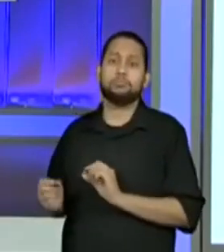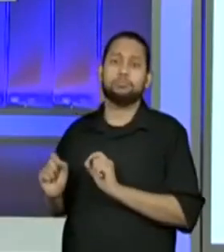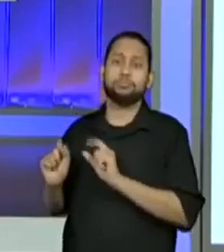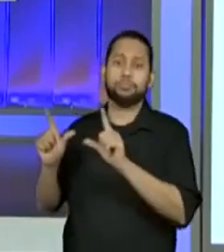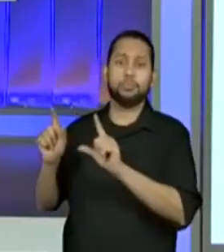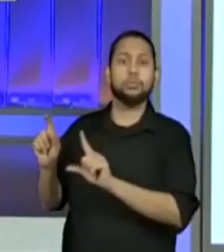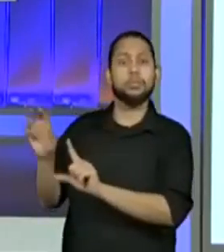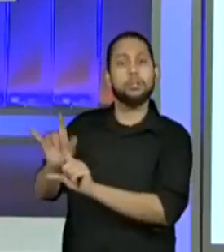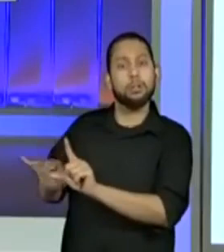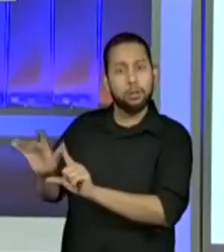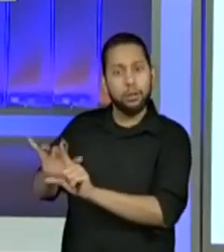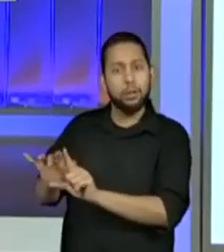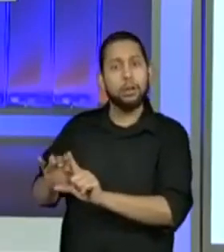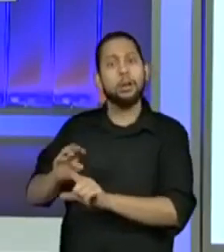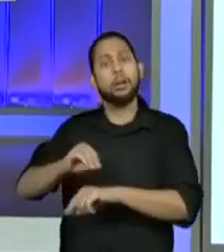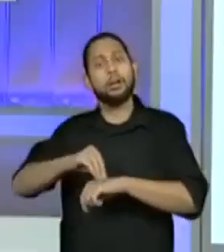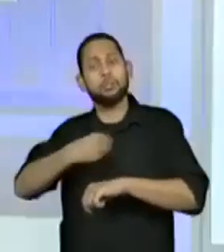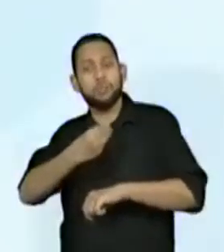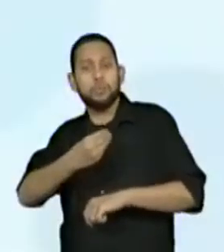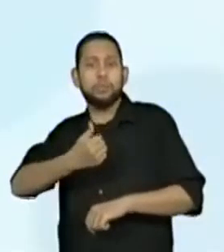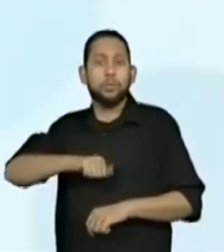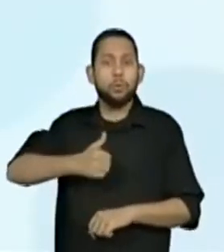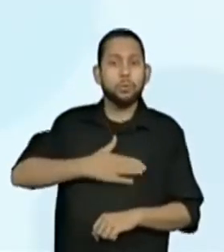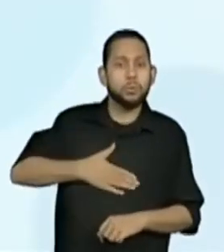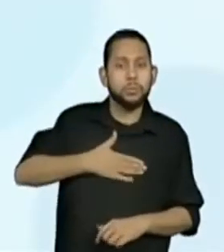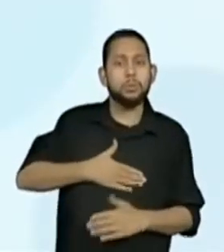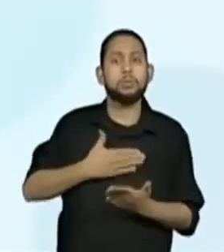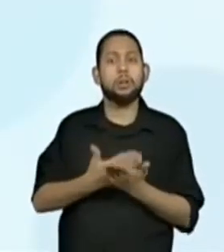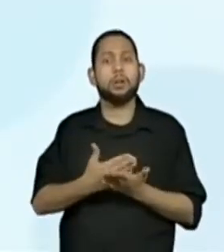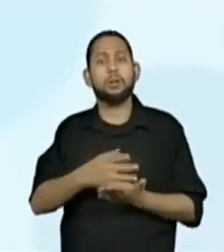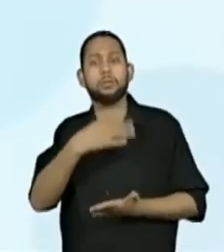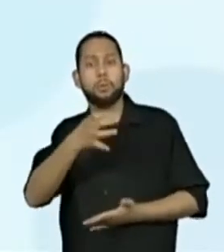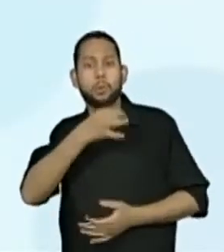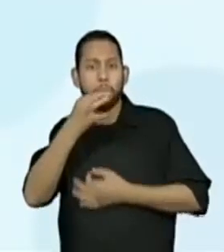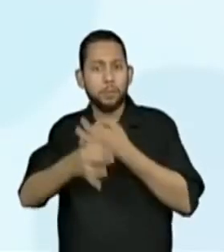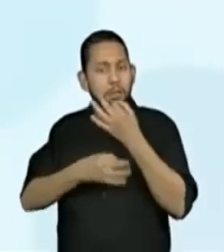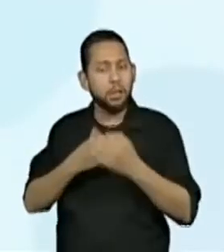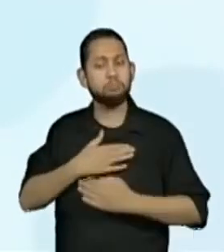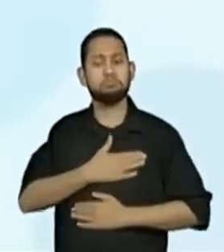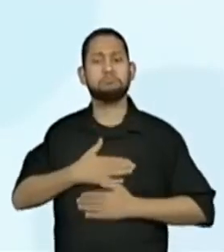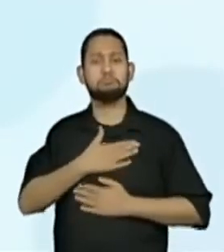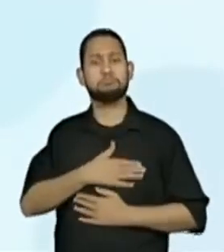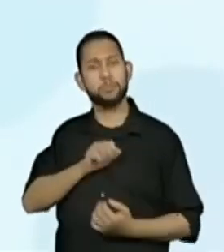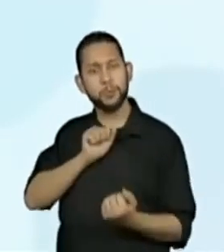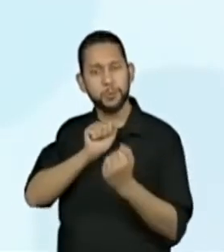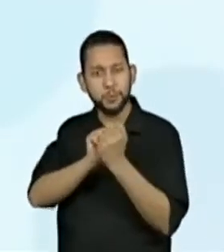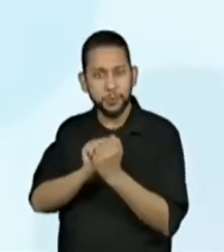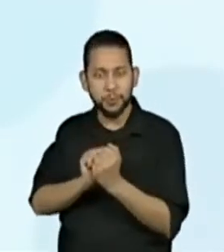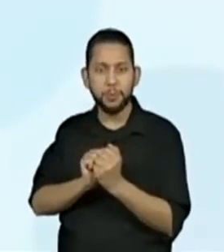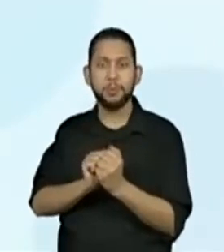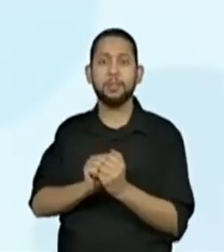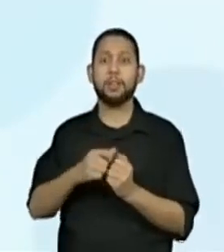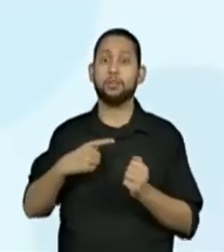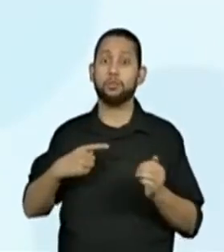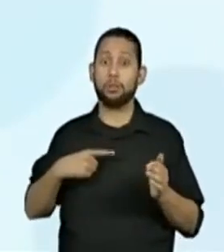você dizer o que achou, fazer a sua avaliação. Foi muito bom estar com vocês. Nossa sequência